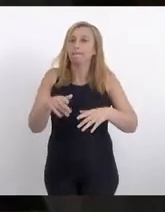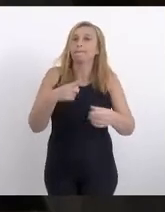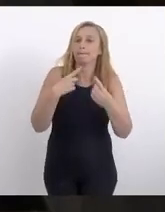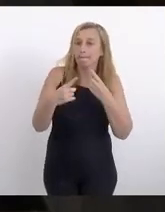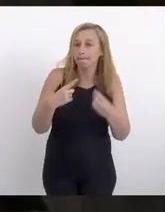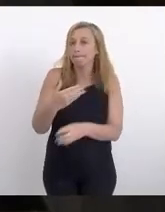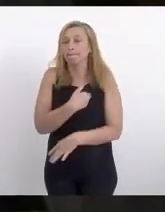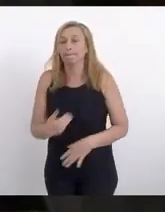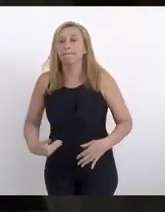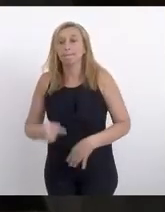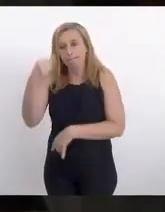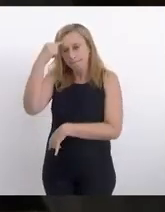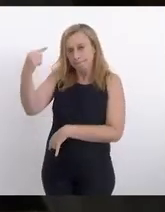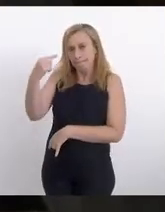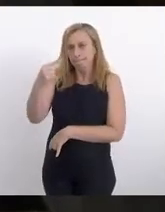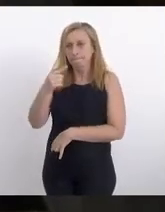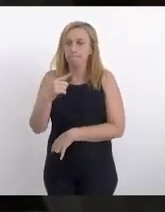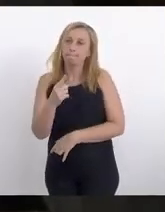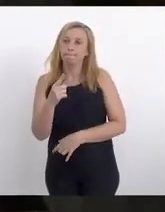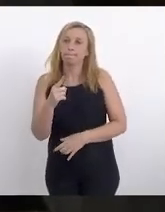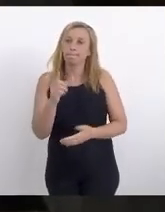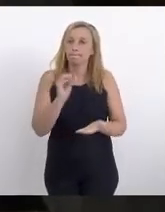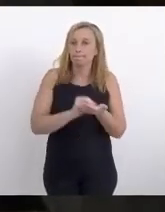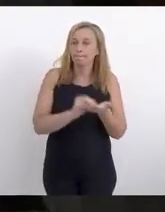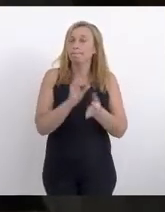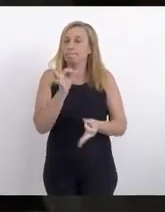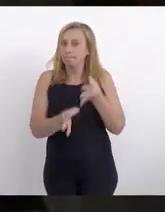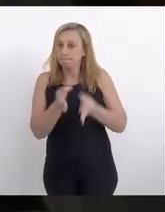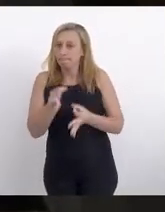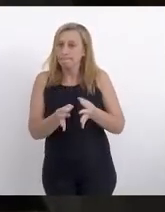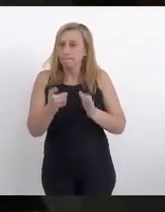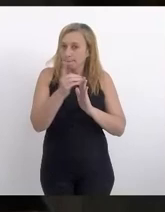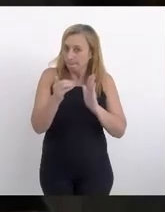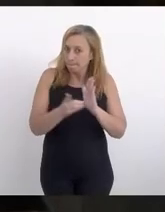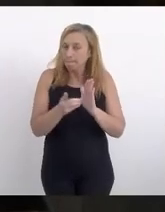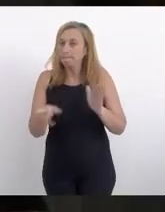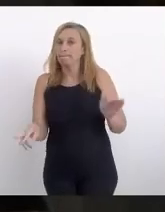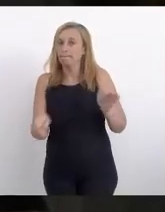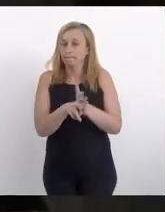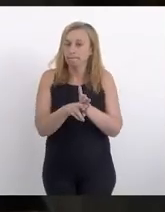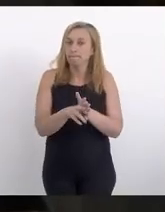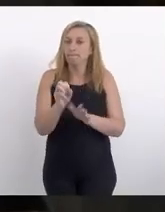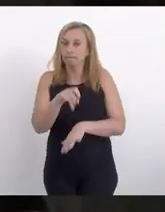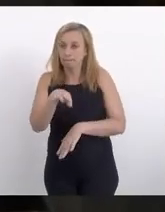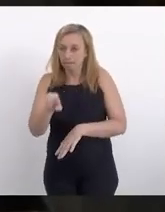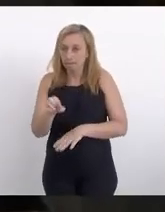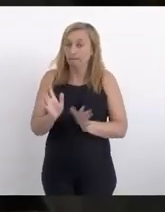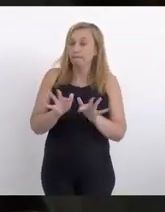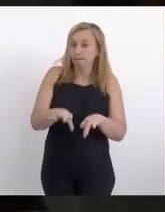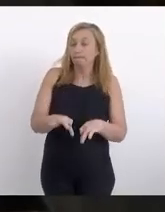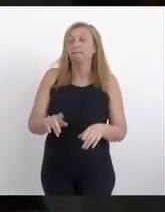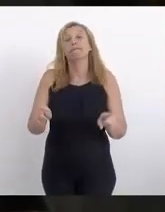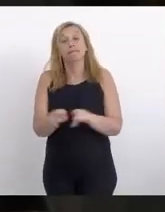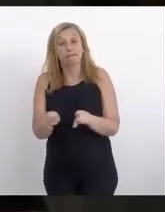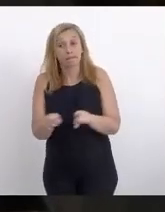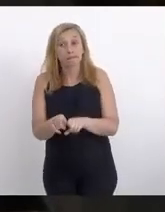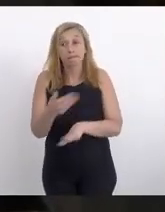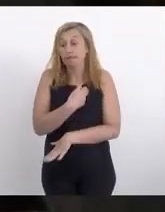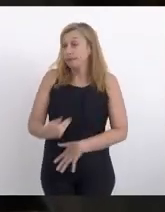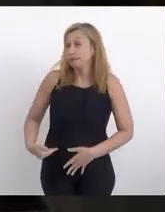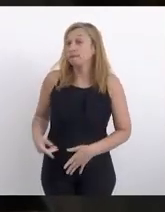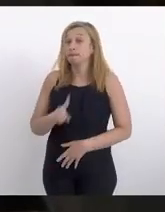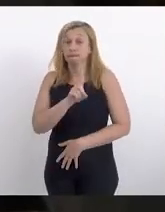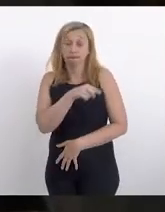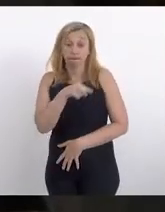boa, mas sem as imperfeições e injustiças que o decreto e a resolução da Seduc encerram. Ao mesmo tempo, o governador